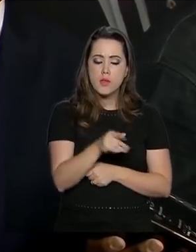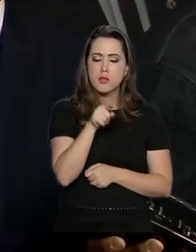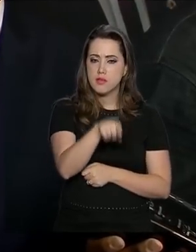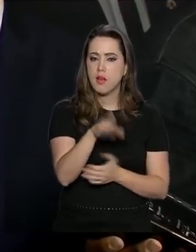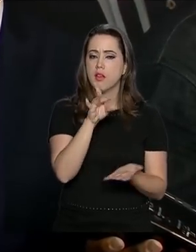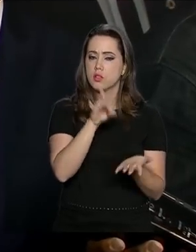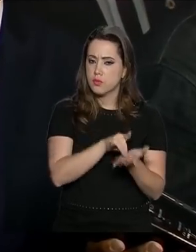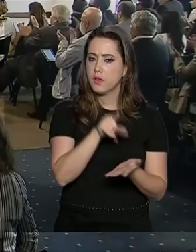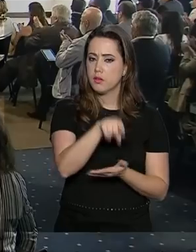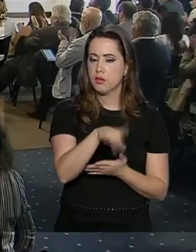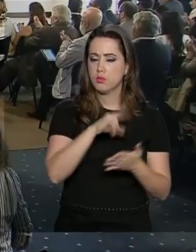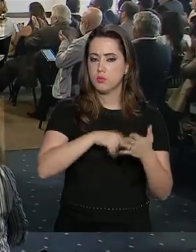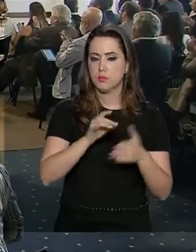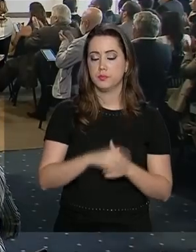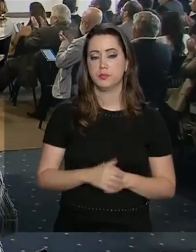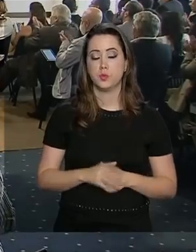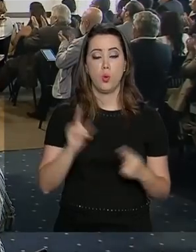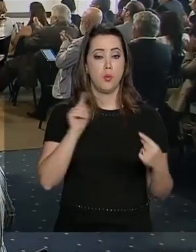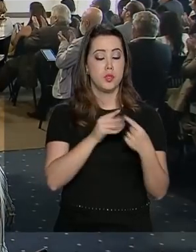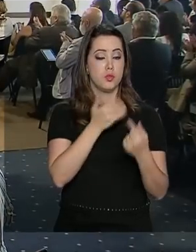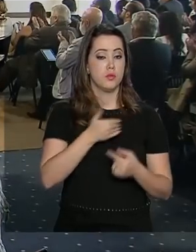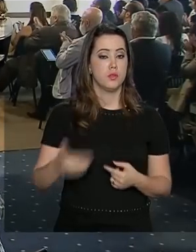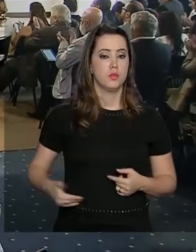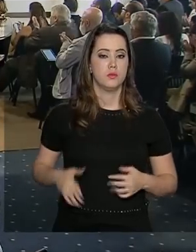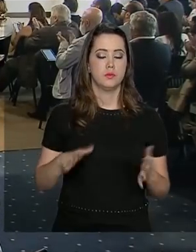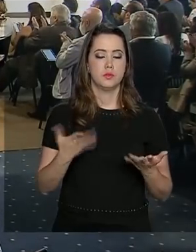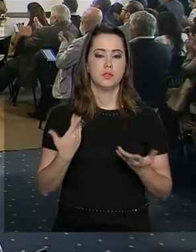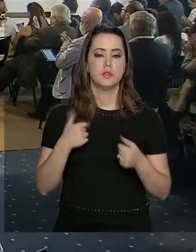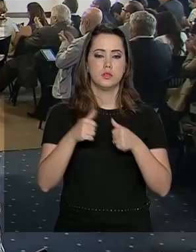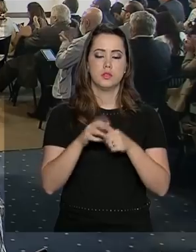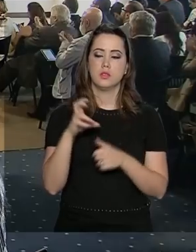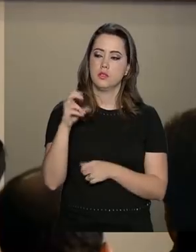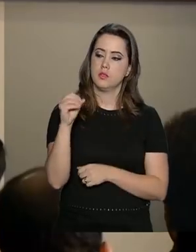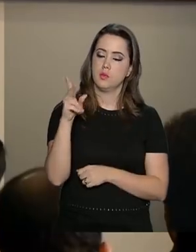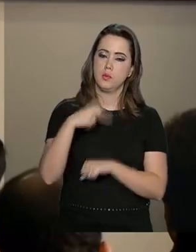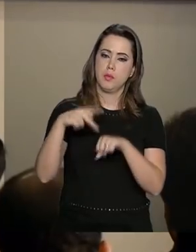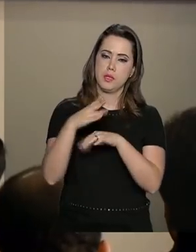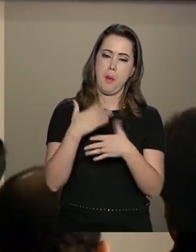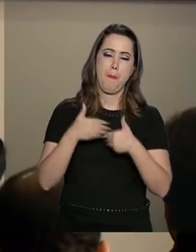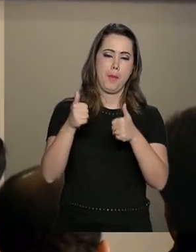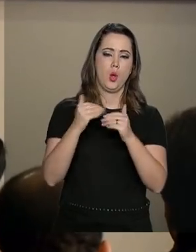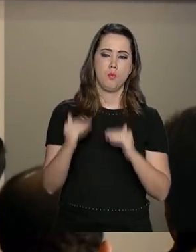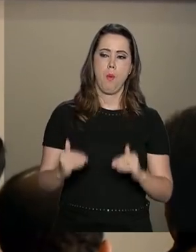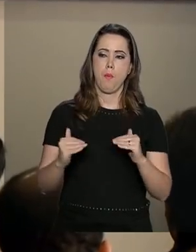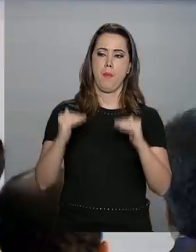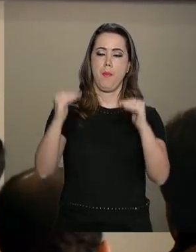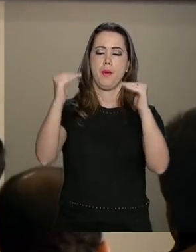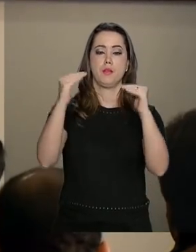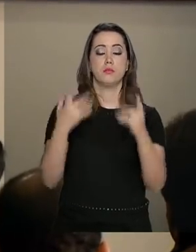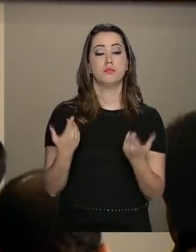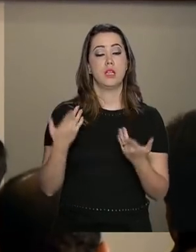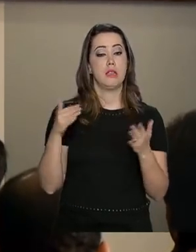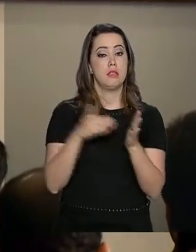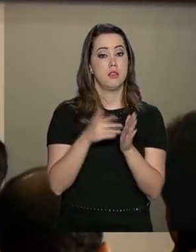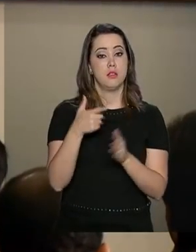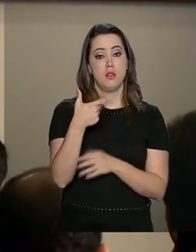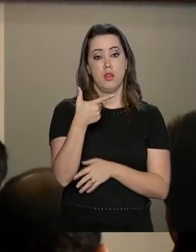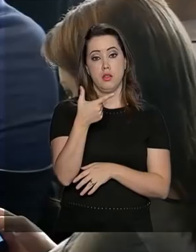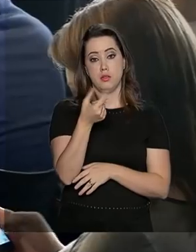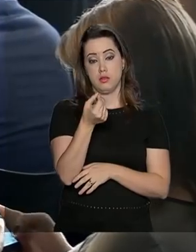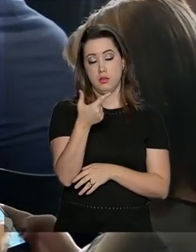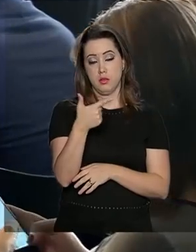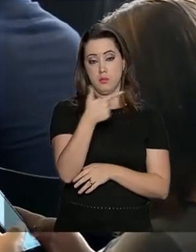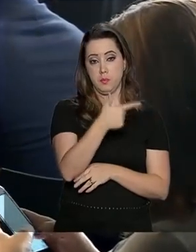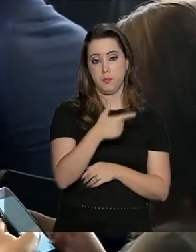a veracidade desses documentos. A meta do governo é estar entre os 50 países melhores posicionados no ranking até 2022.